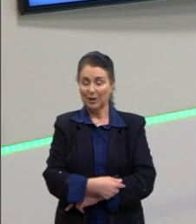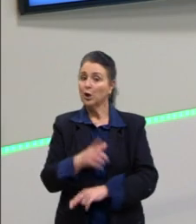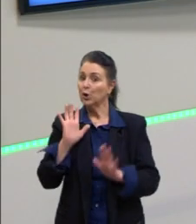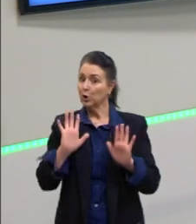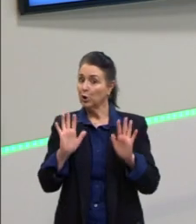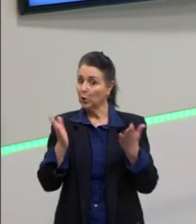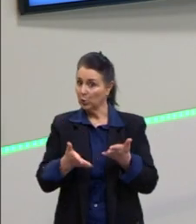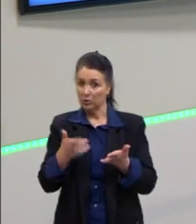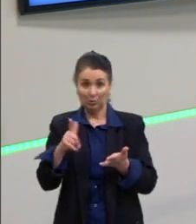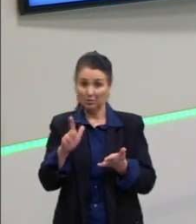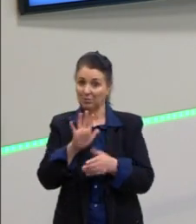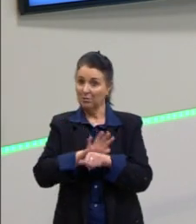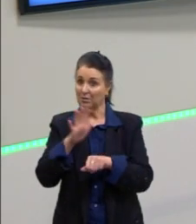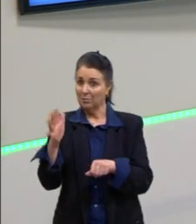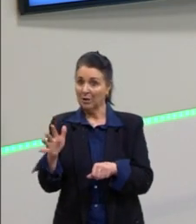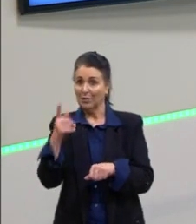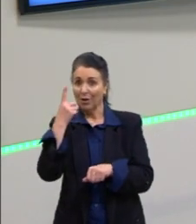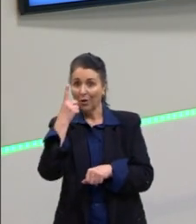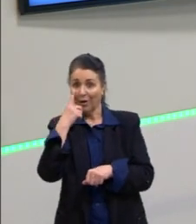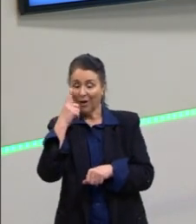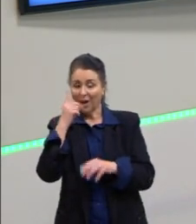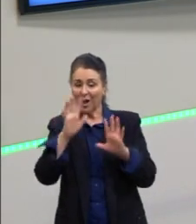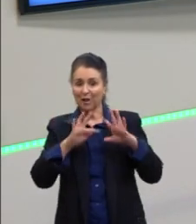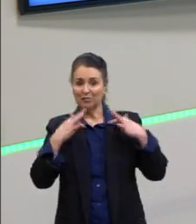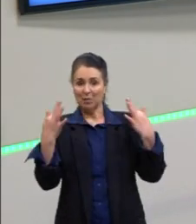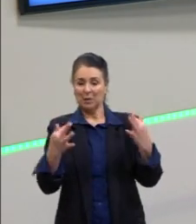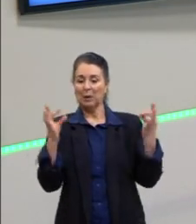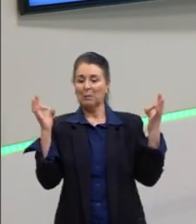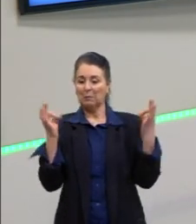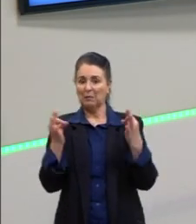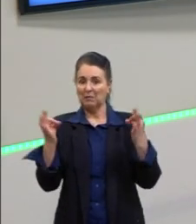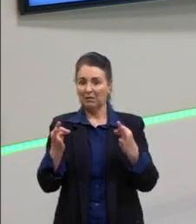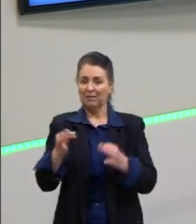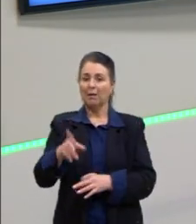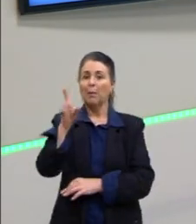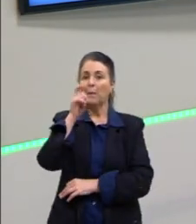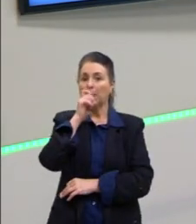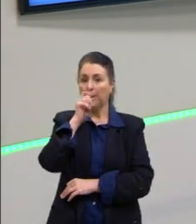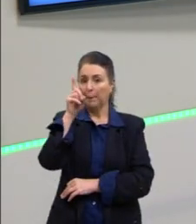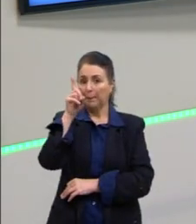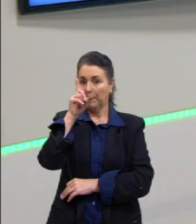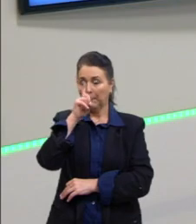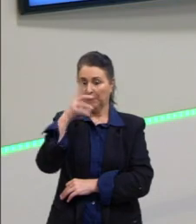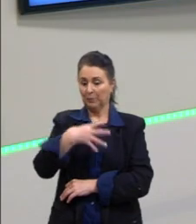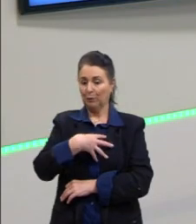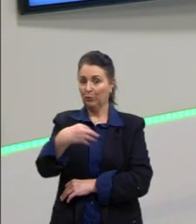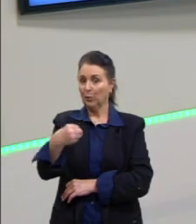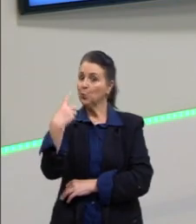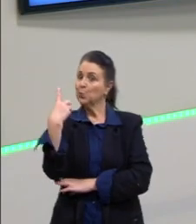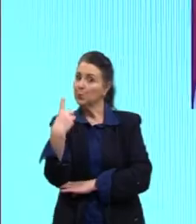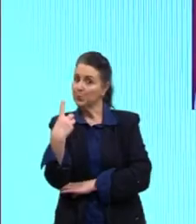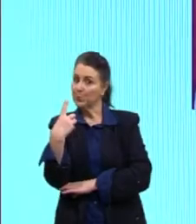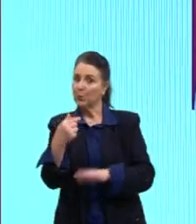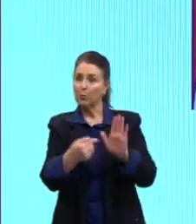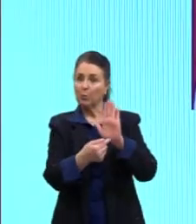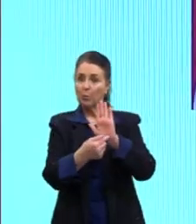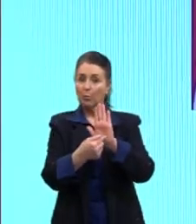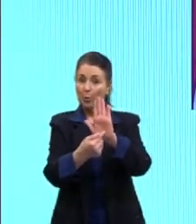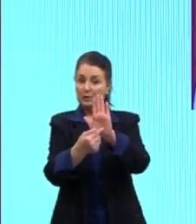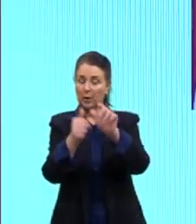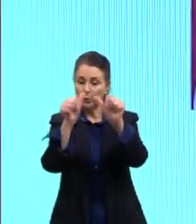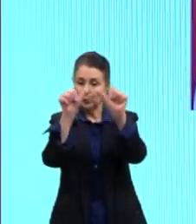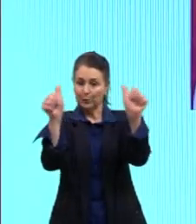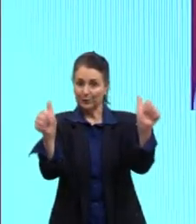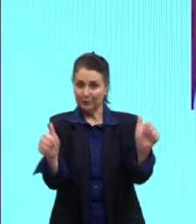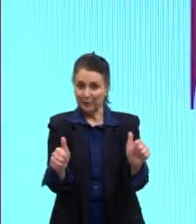nós temos a imagem da família perfeita deles, pai, filho e mãe, tá? Mostrando aí esses cartazes da